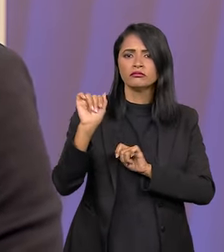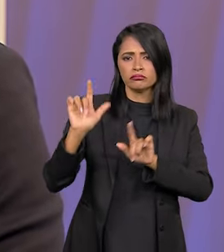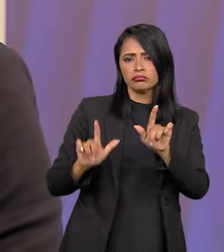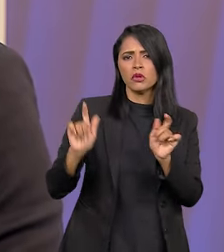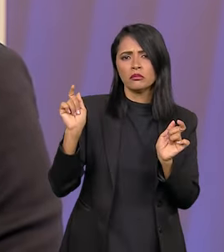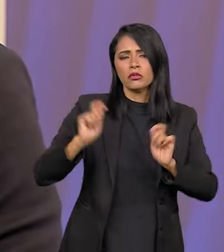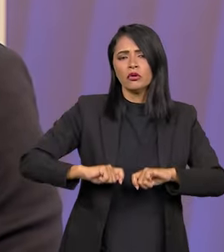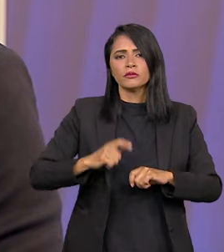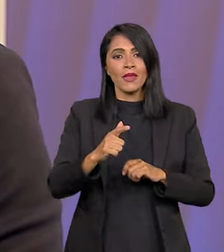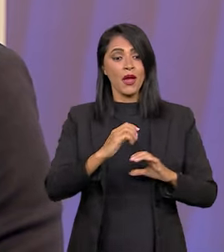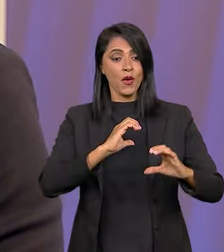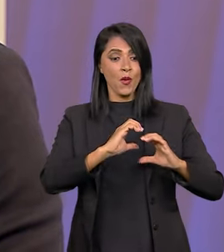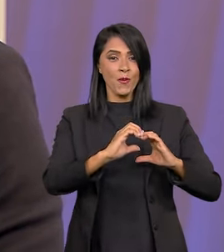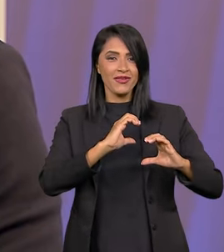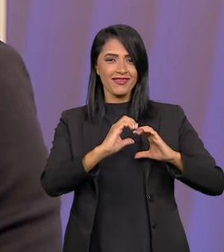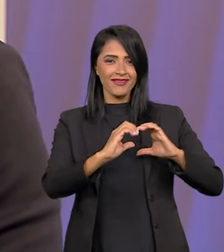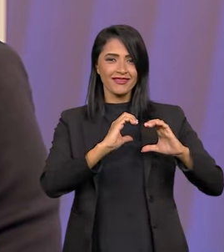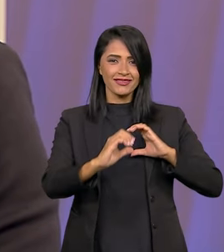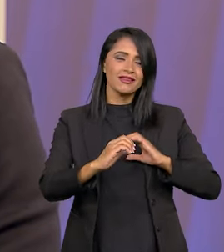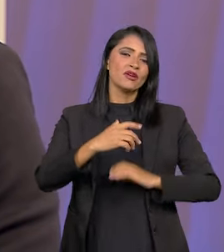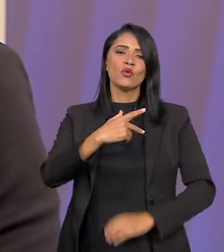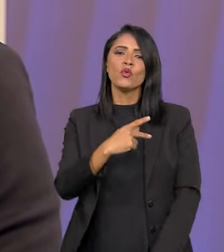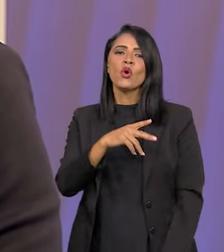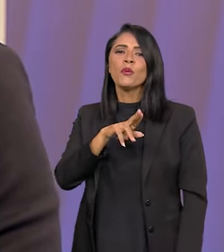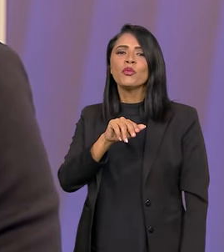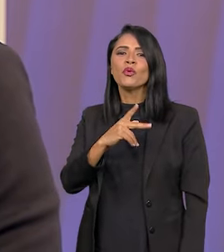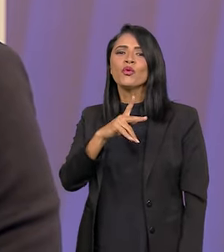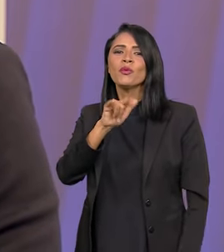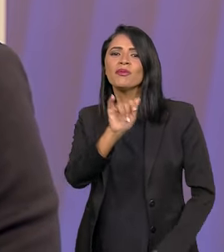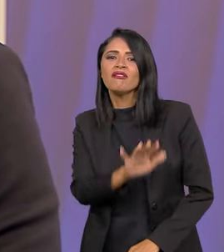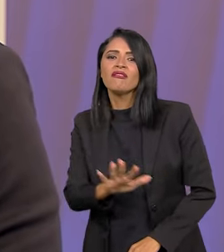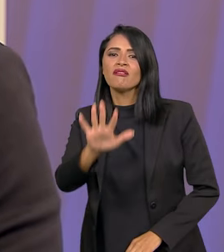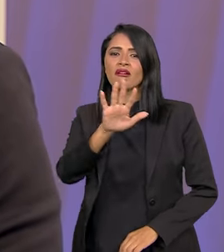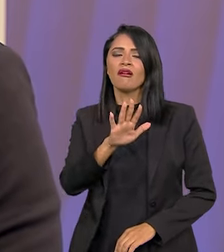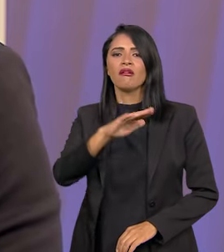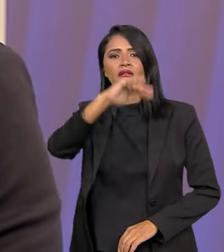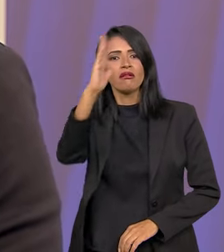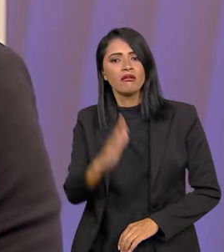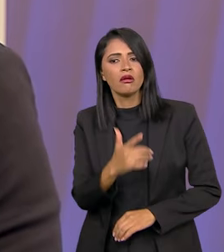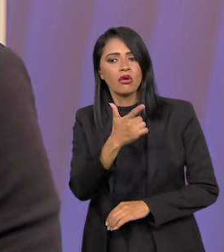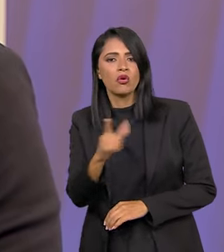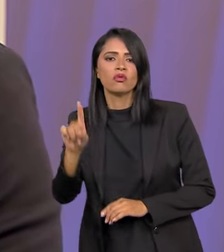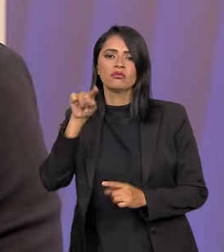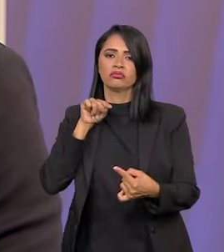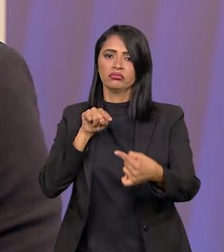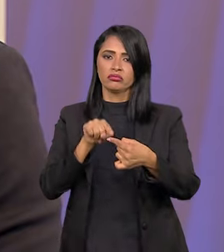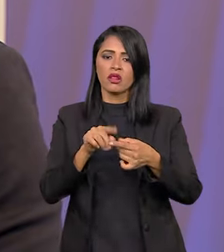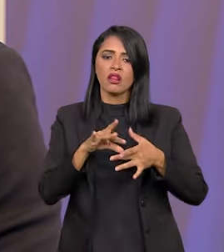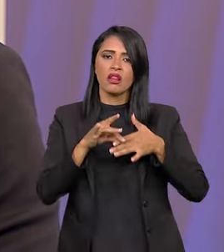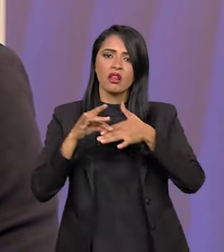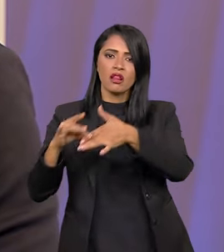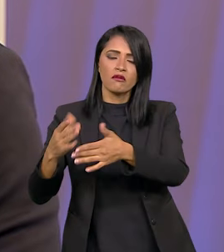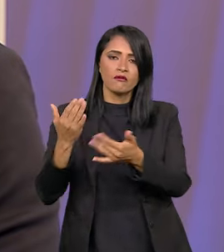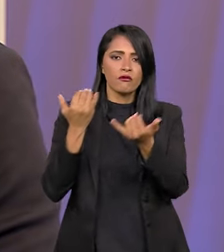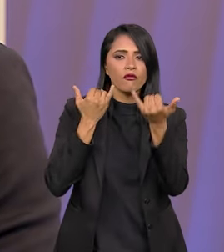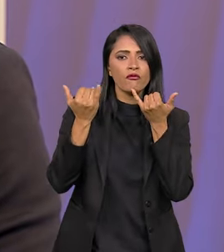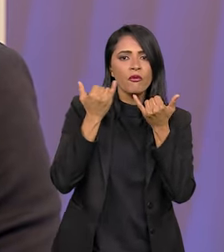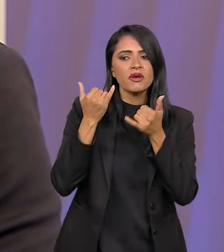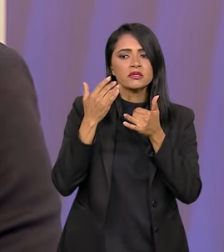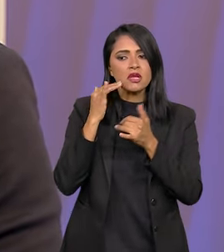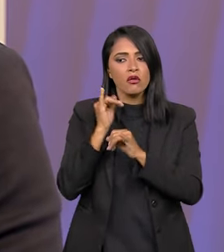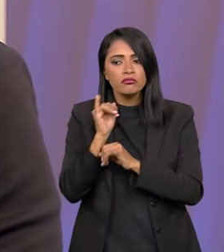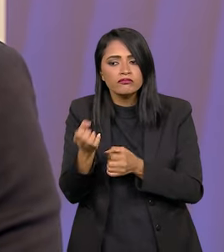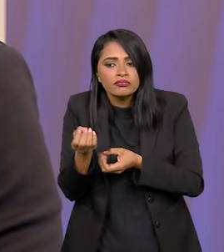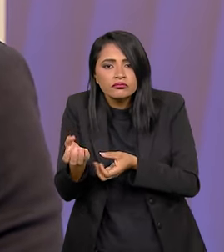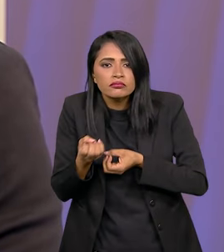ações por meio desses veículos. A comunicação pública tem outro propósito. Ela tem o propósito de levar a informação para a